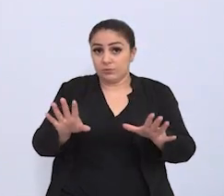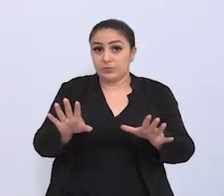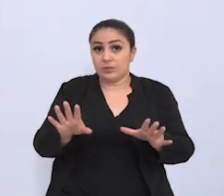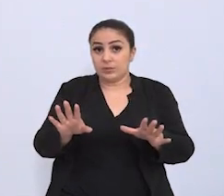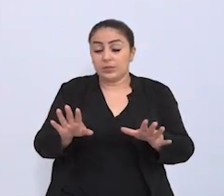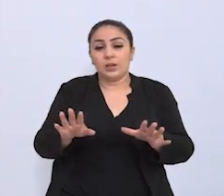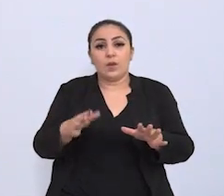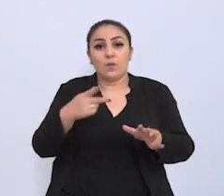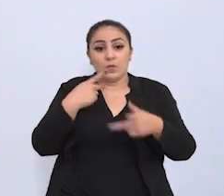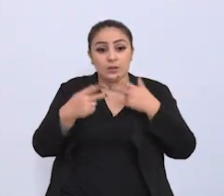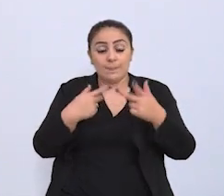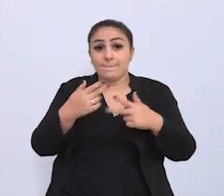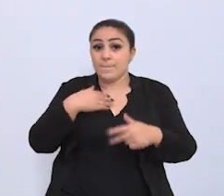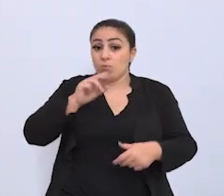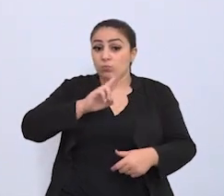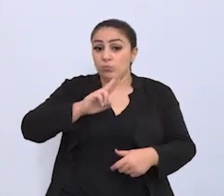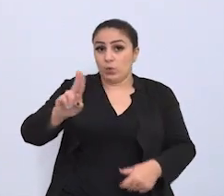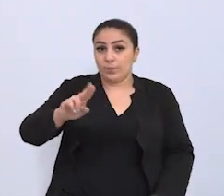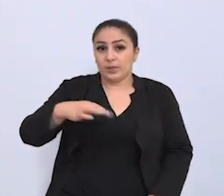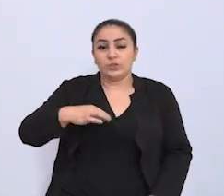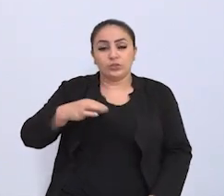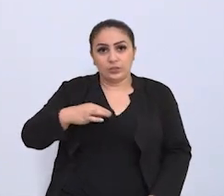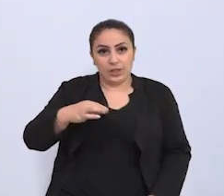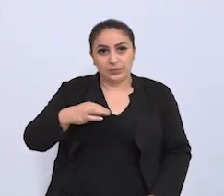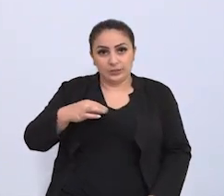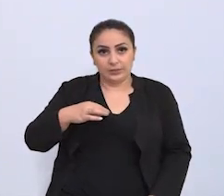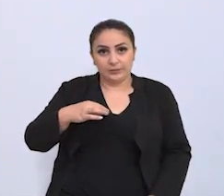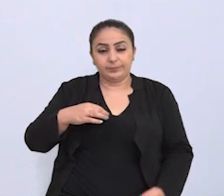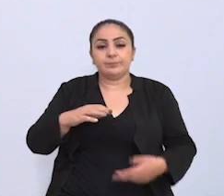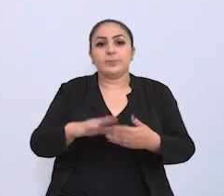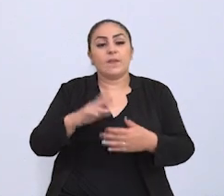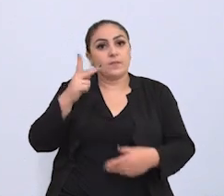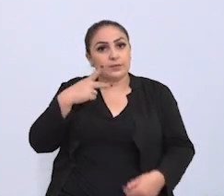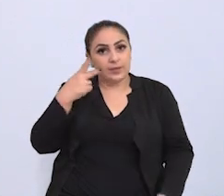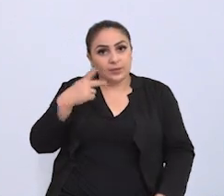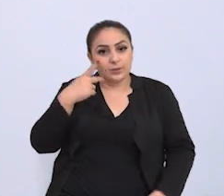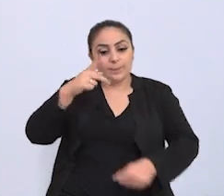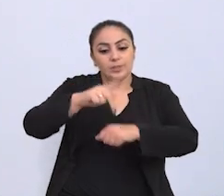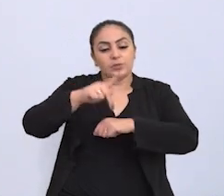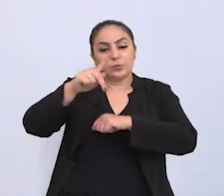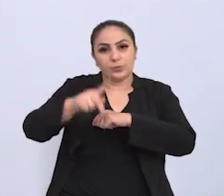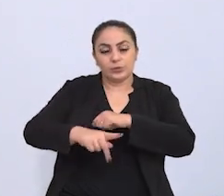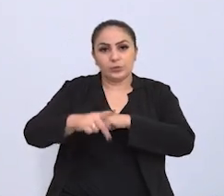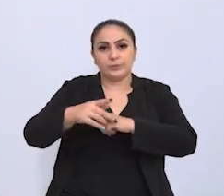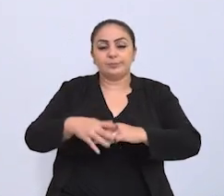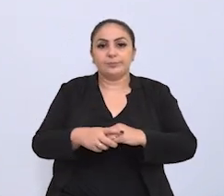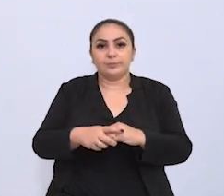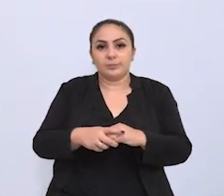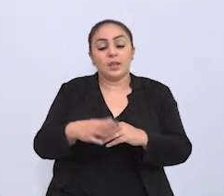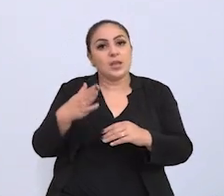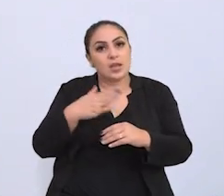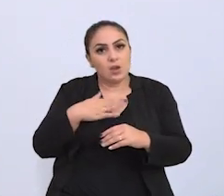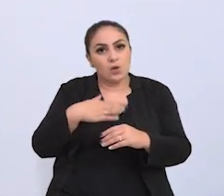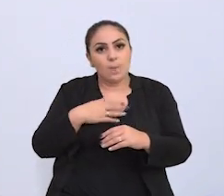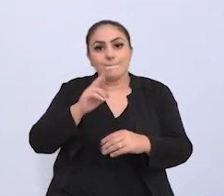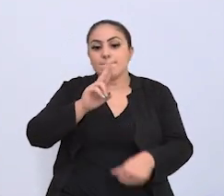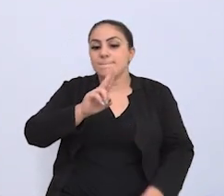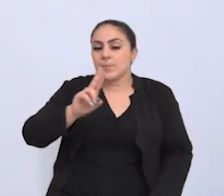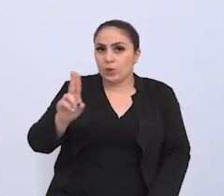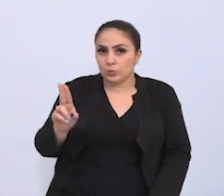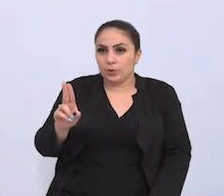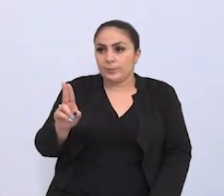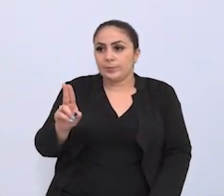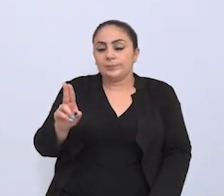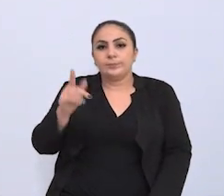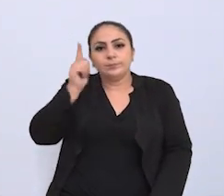que eu coloquei o meu nome para ser candidata a vereadora de passo fundo eu coloquei o meu